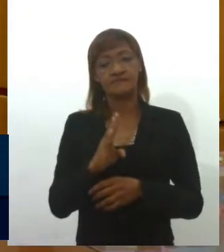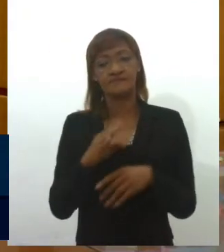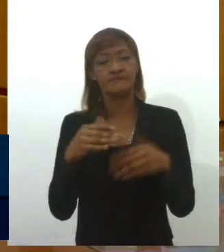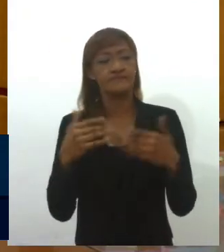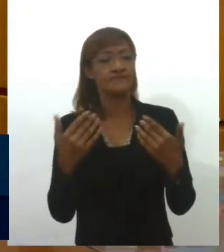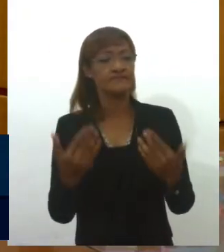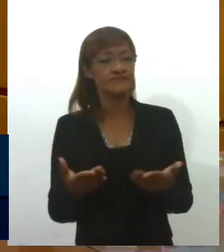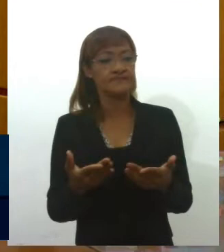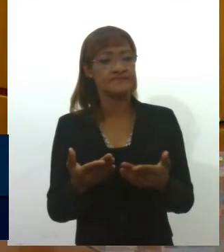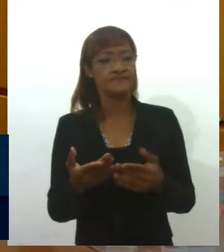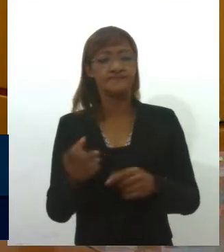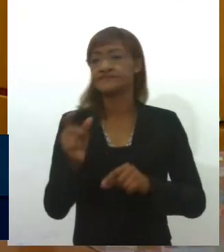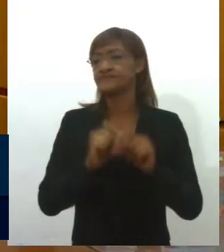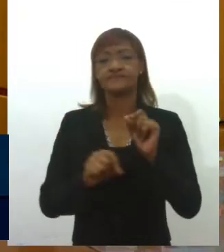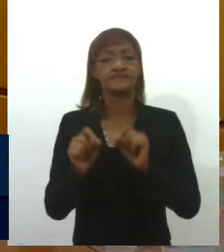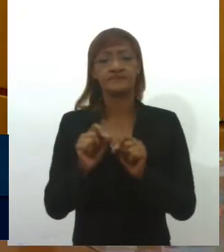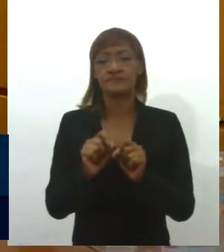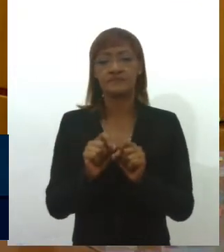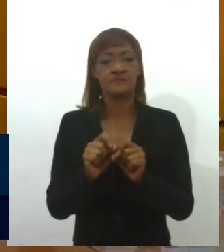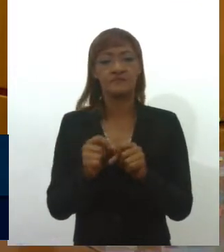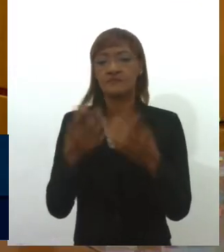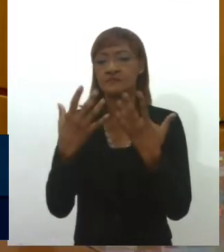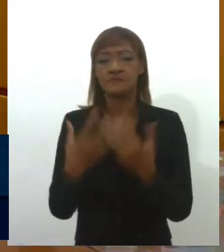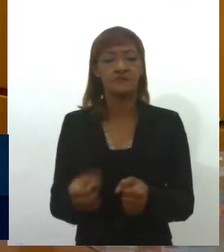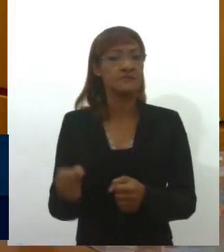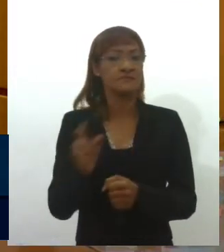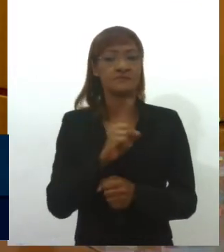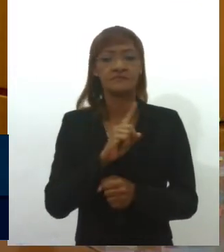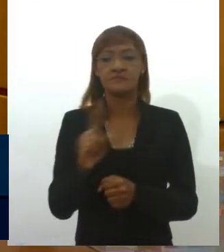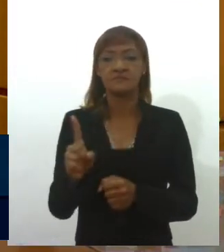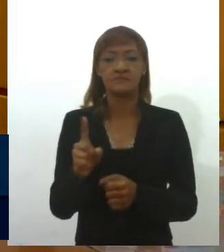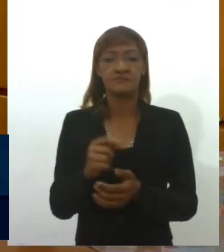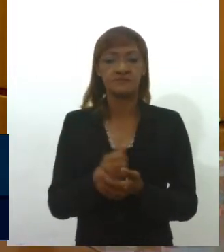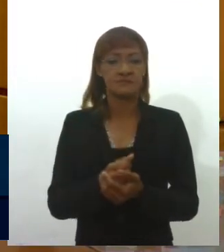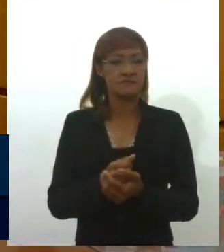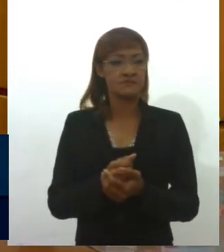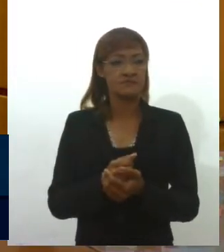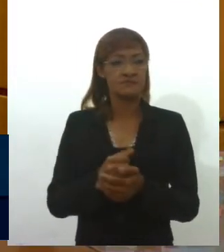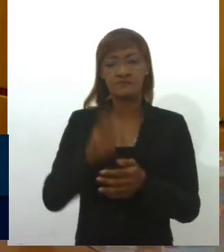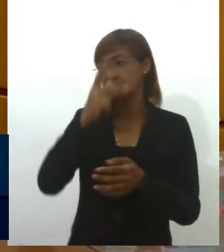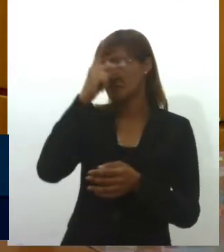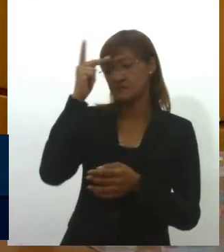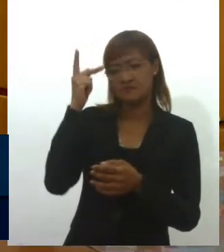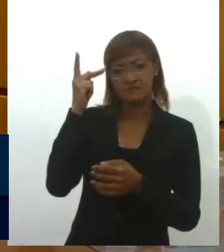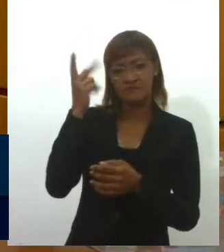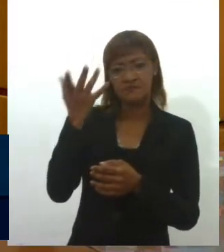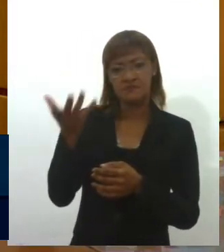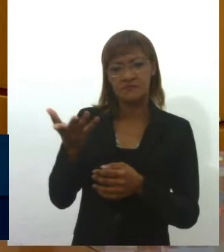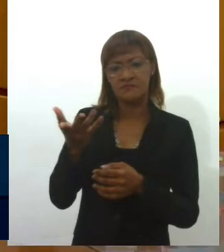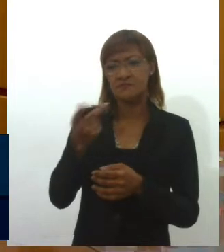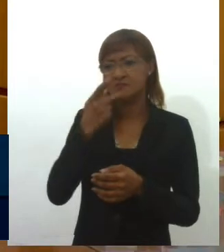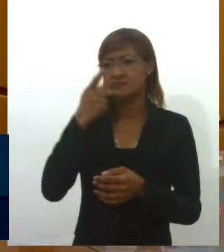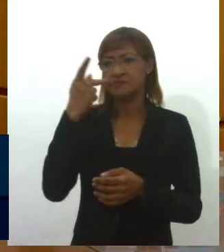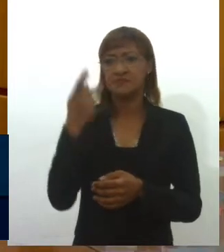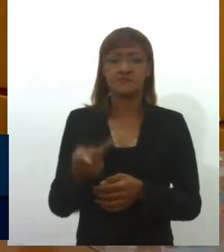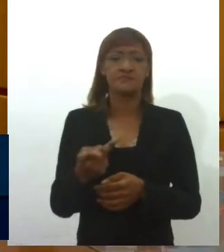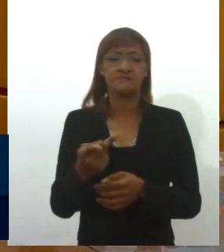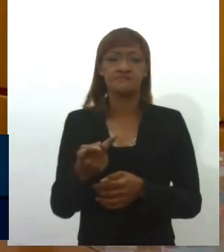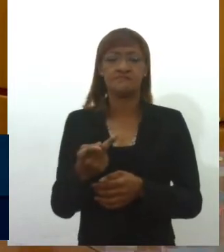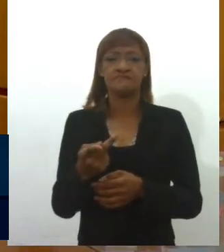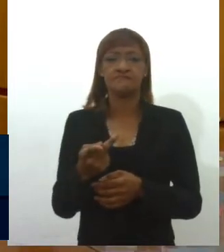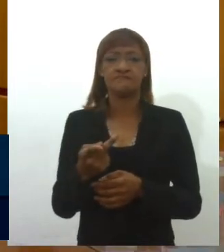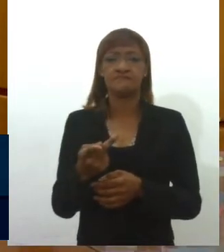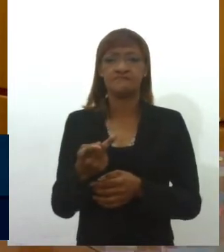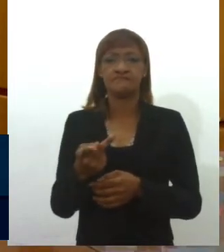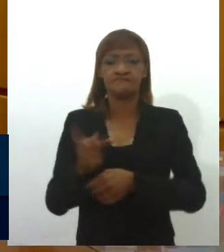instrumentos não acolhem discursos que fazem apologia a ideologias como a ideologia